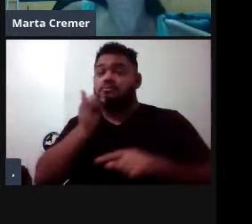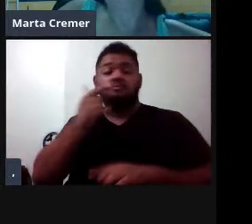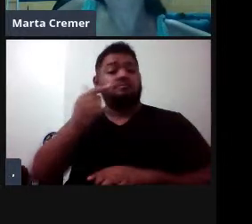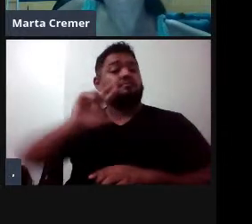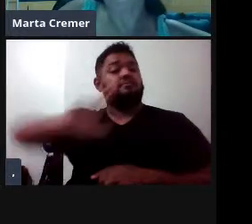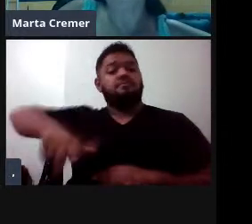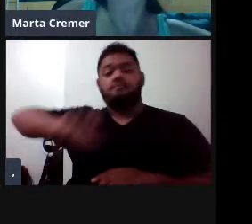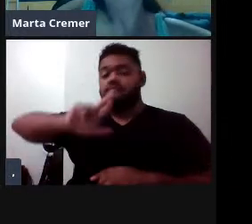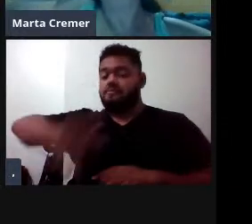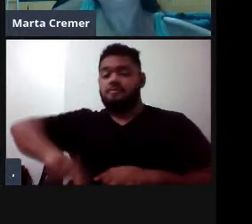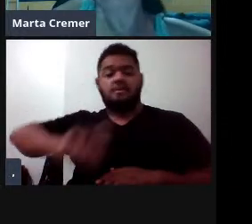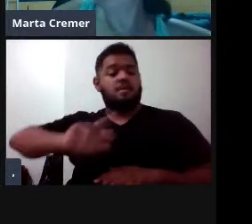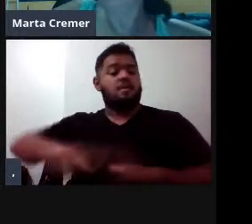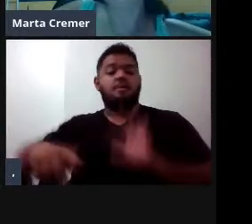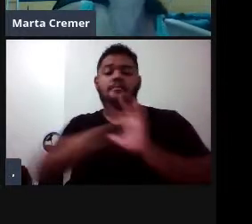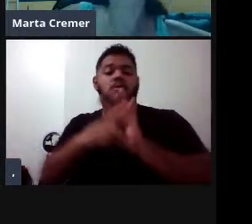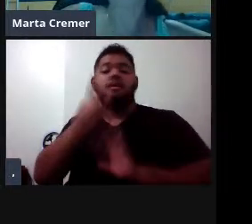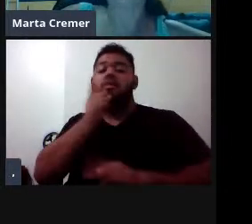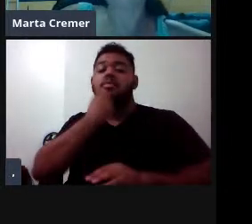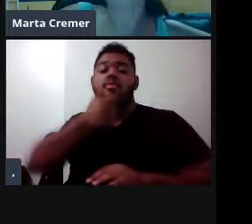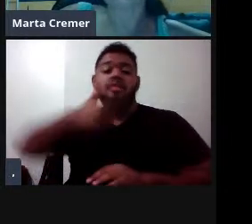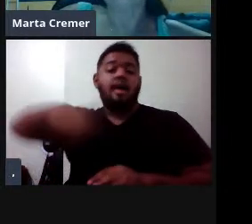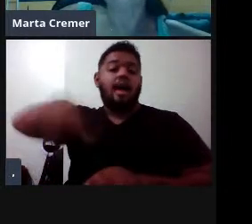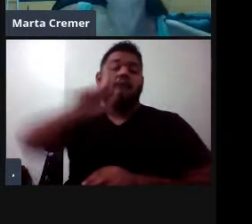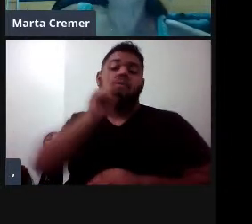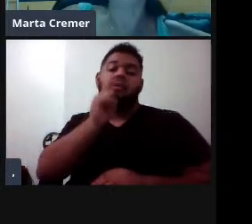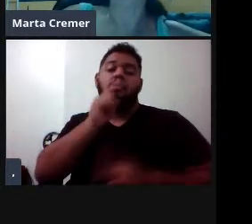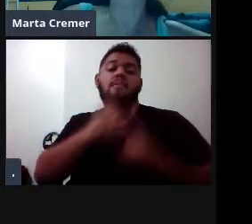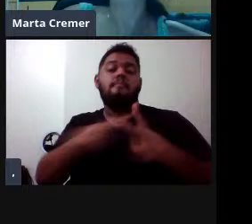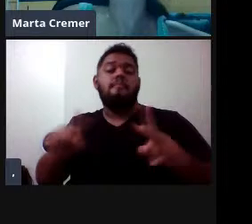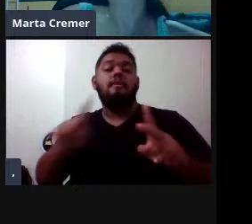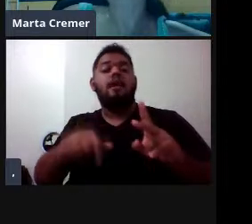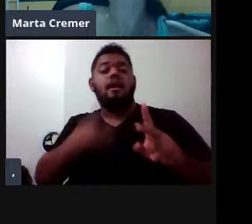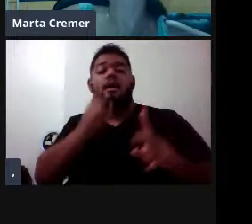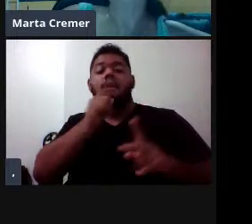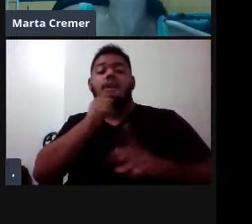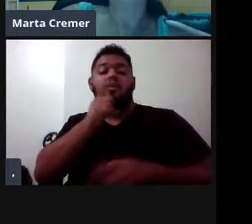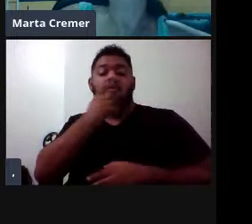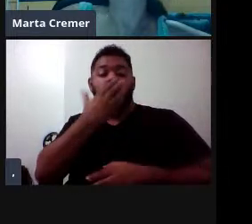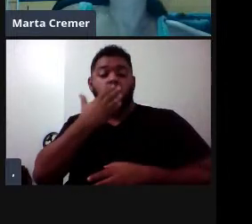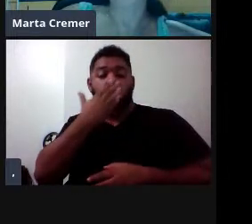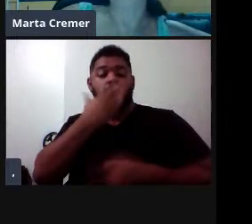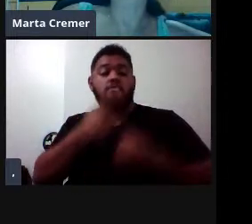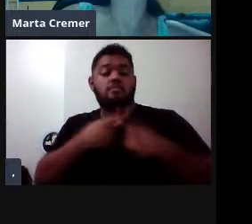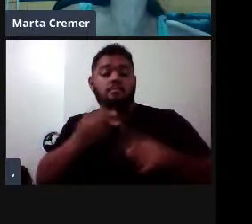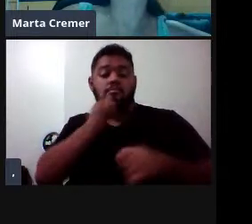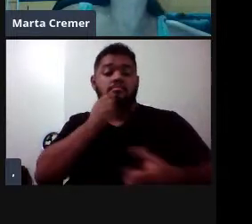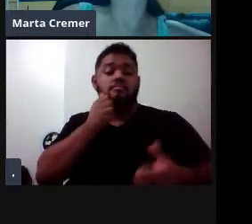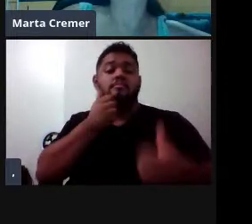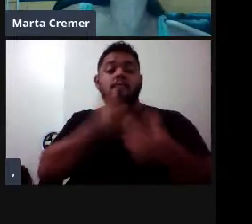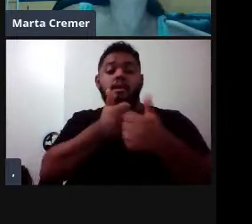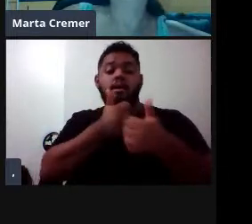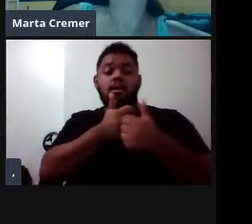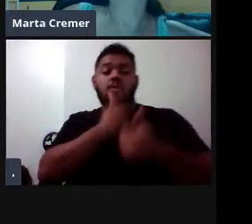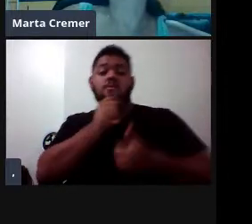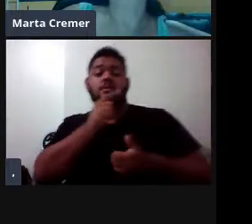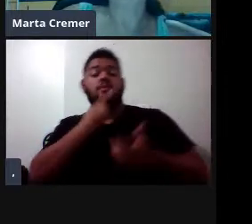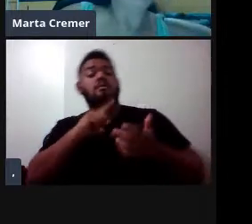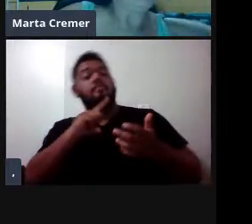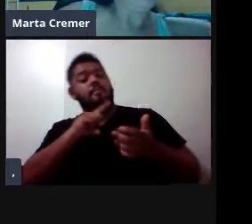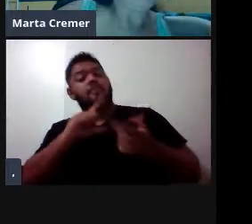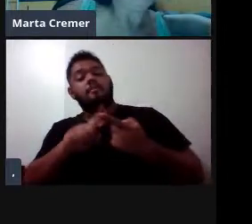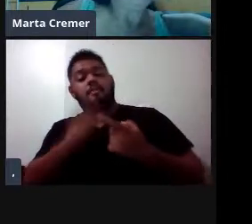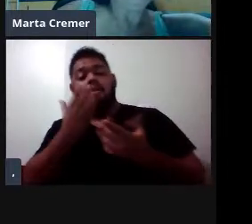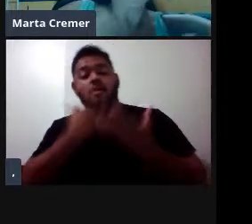uma espécie de água doce, mas que, quando está próxima do mar, se alimenta também de peixes e outros recursos marinhos.